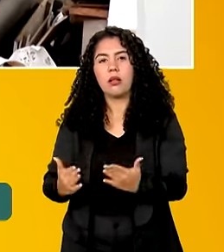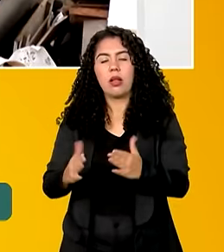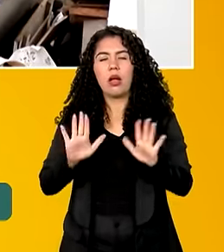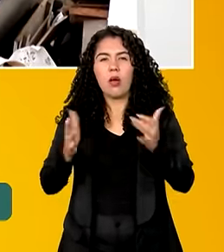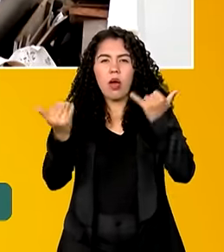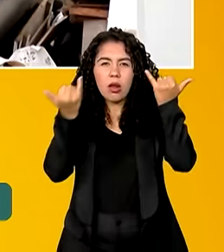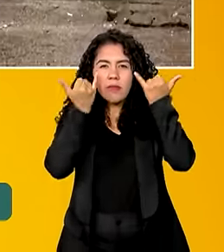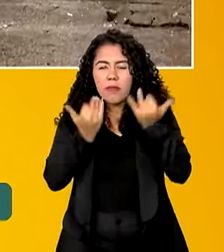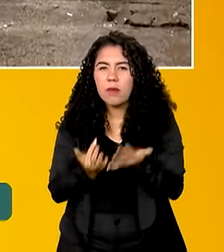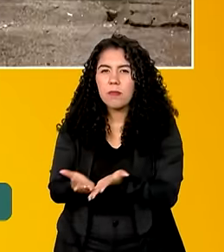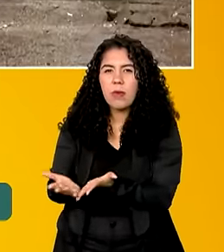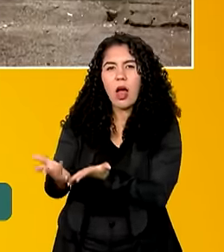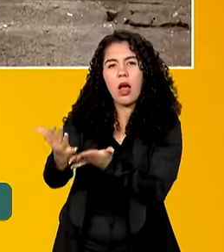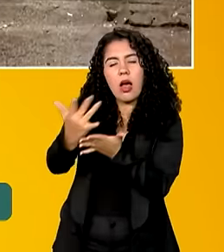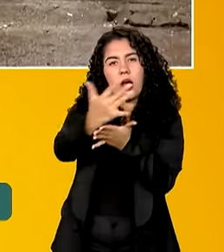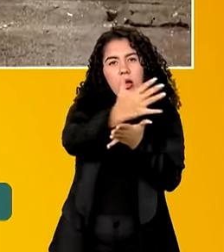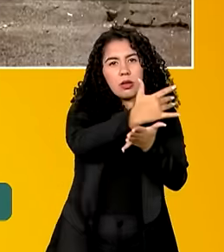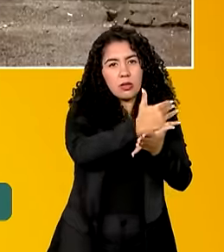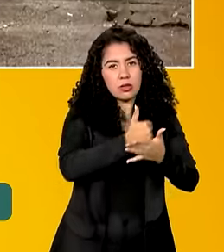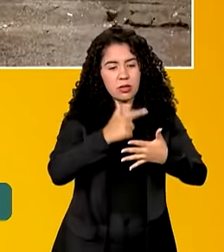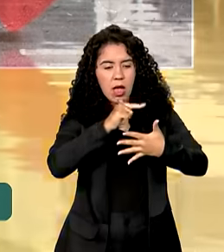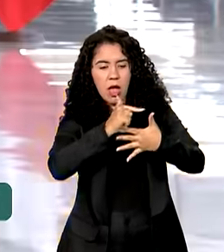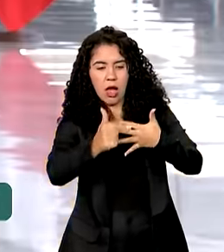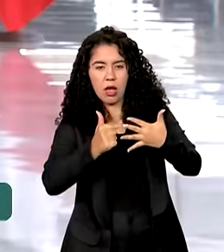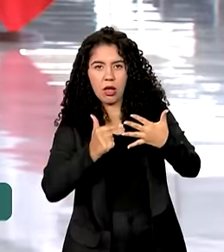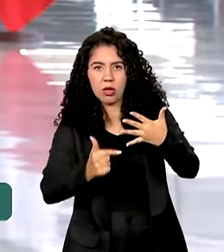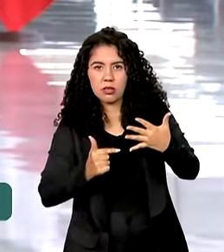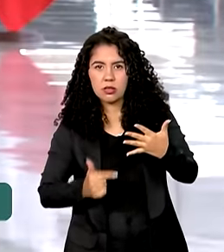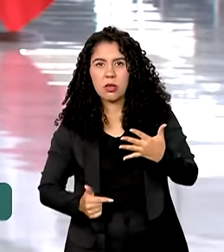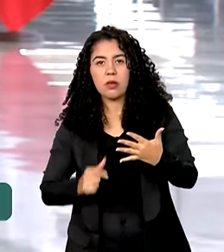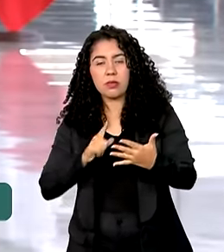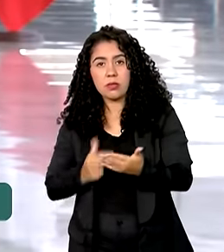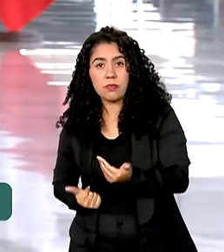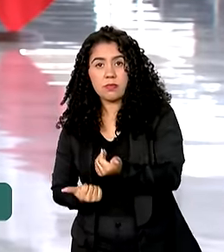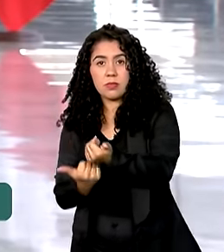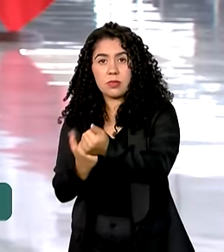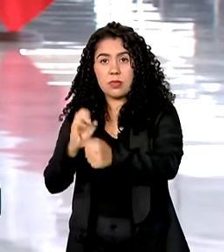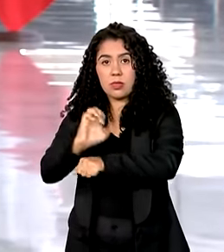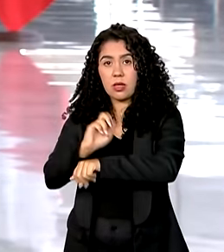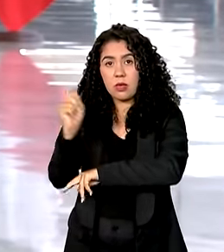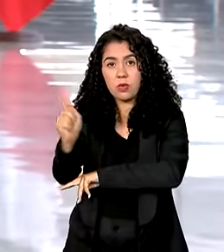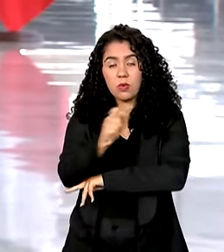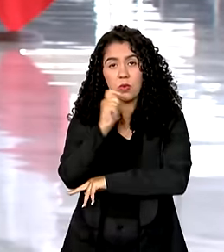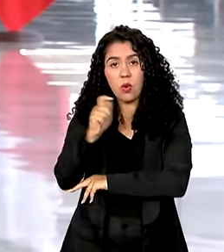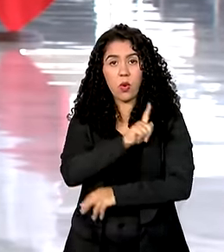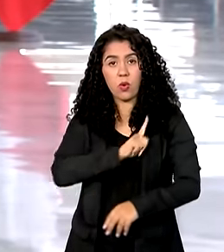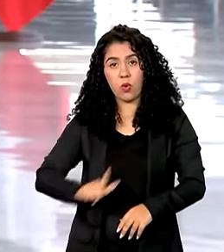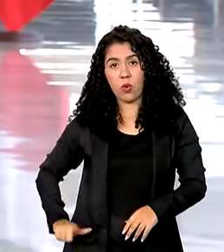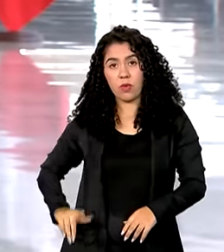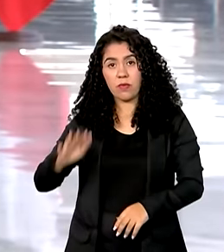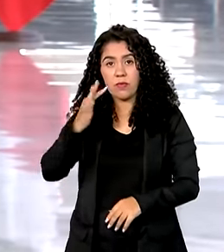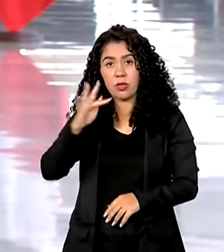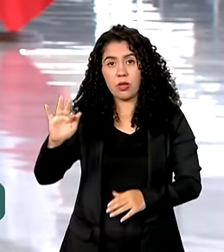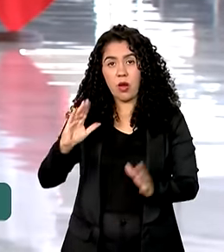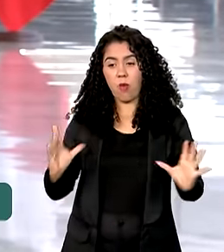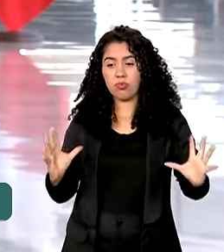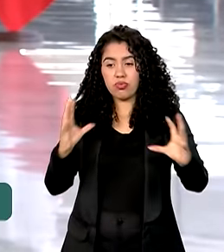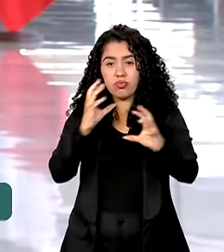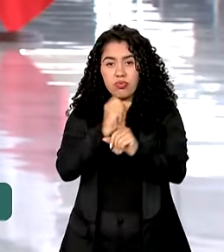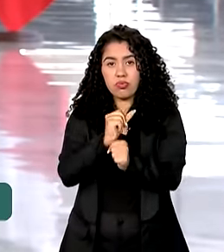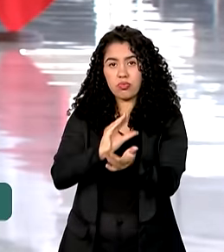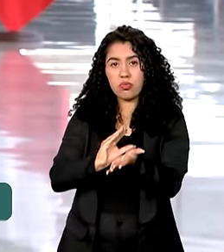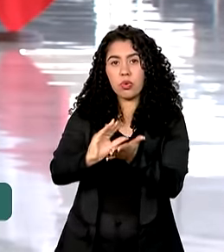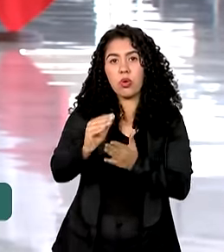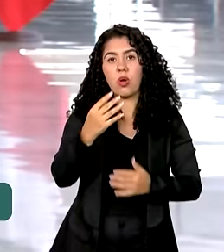balanço das medidas de apoio ao Rio Grande do Sul, ao todo, o governo federal já repassou mais de R$ bilhões